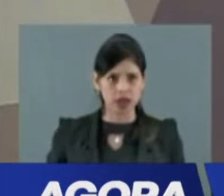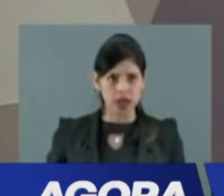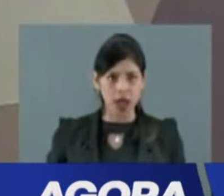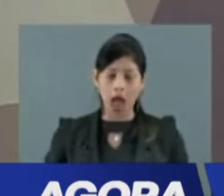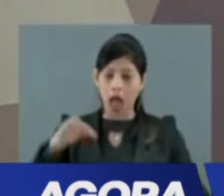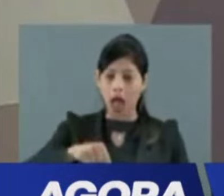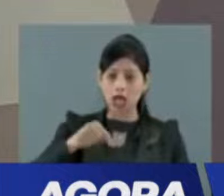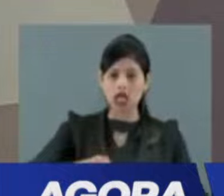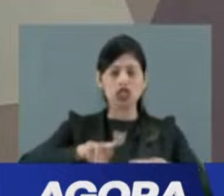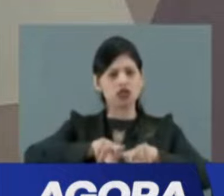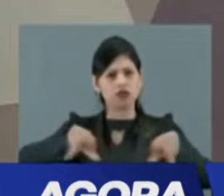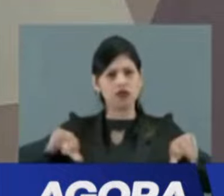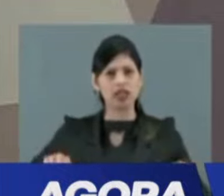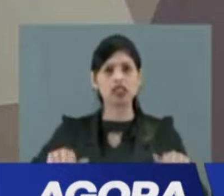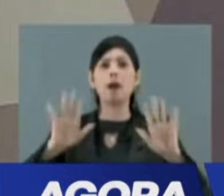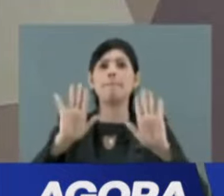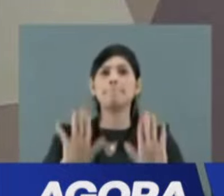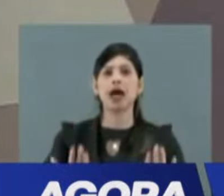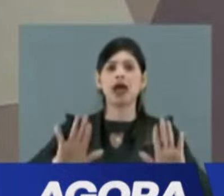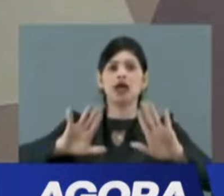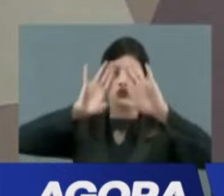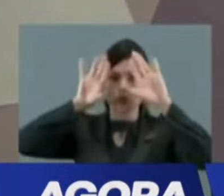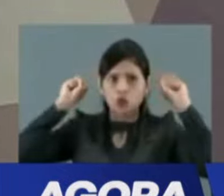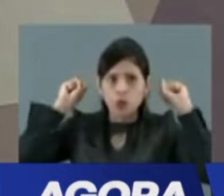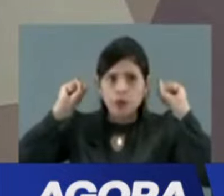Todas as togas são da mesma cor.